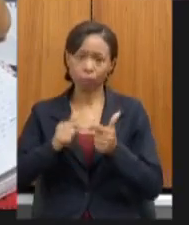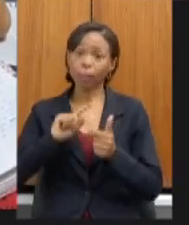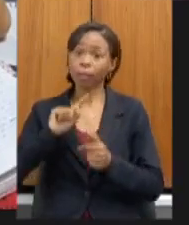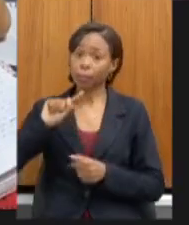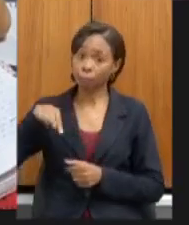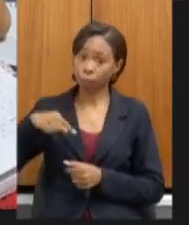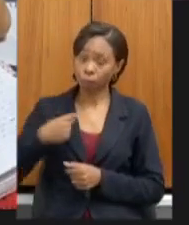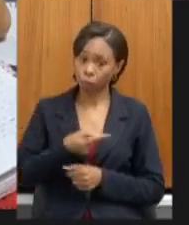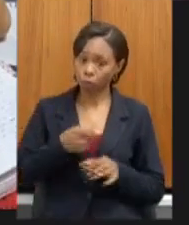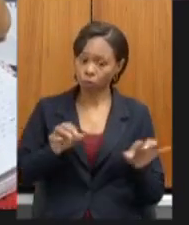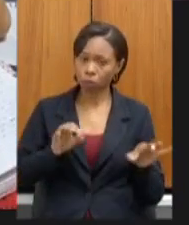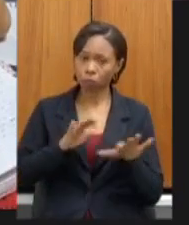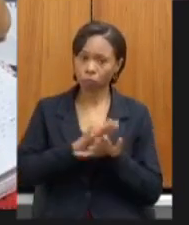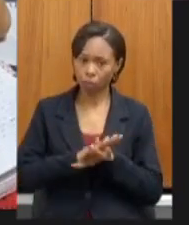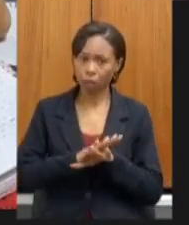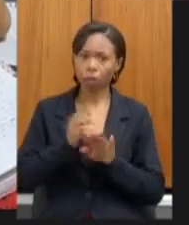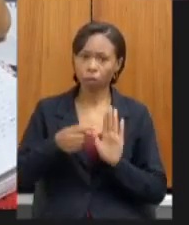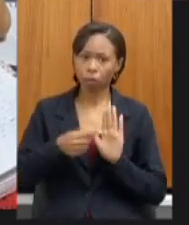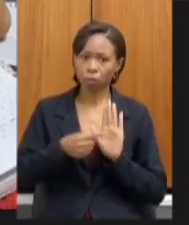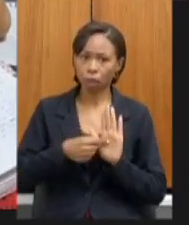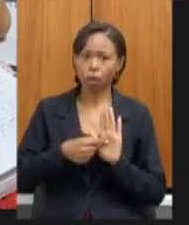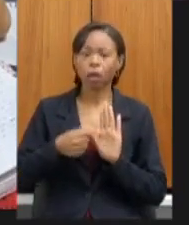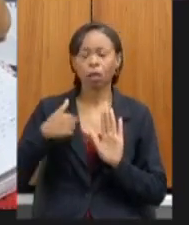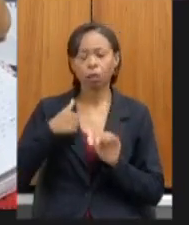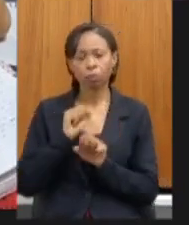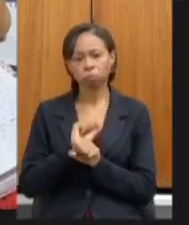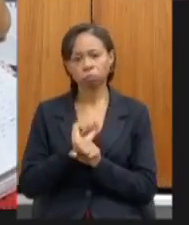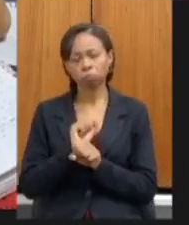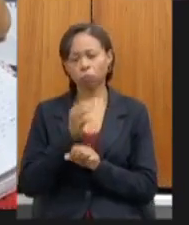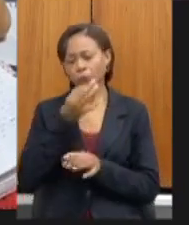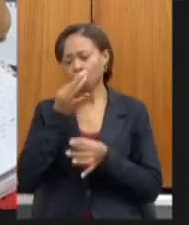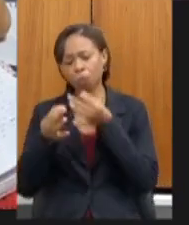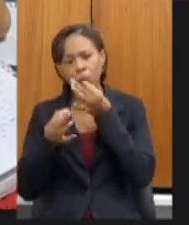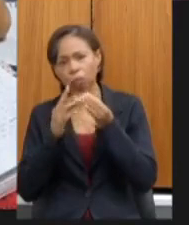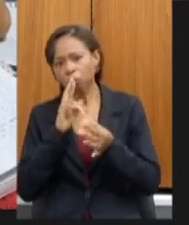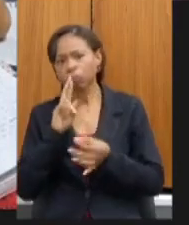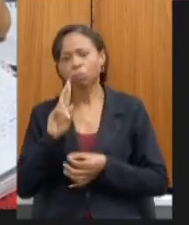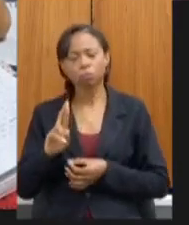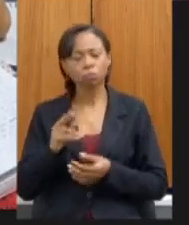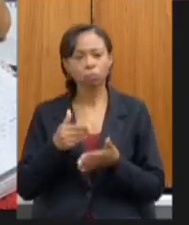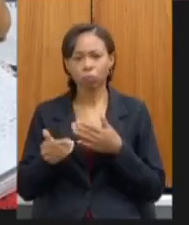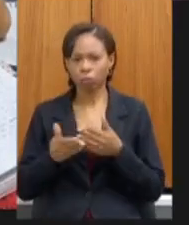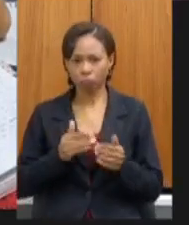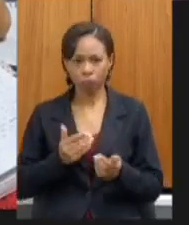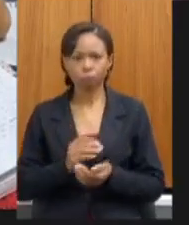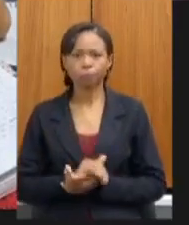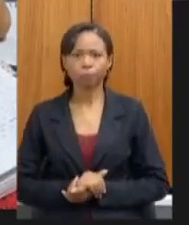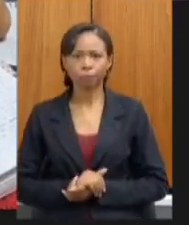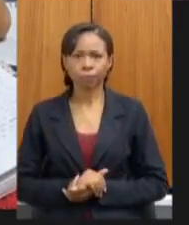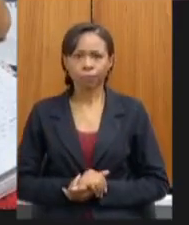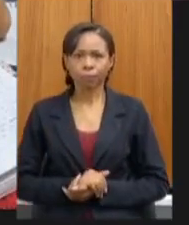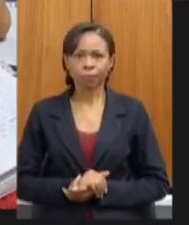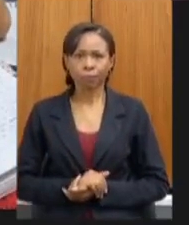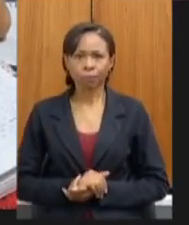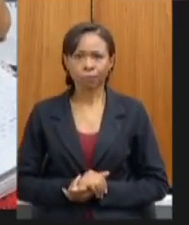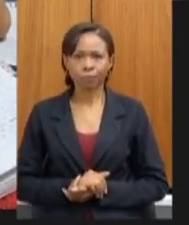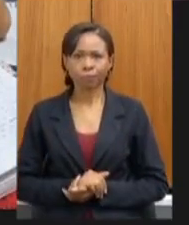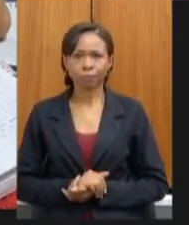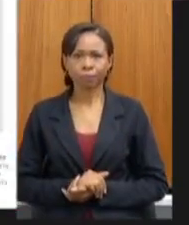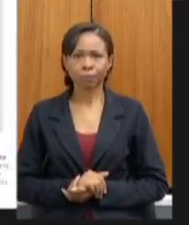obviamente, estarei à disposição para esclarecimento das dúvidas e em resposta a qualquer questionamento. Por favor, pode seguir.